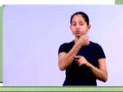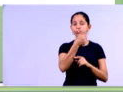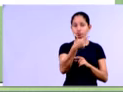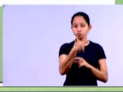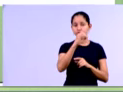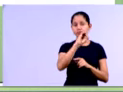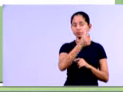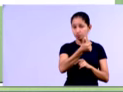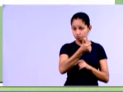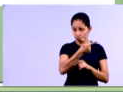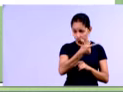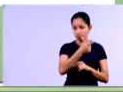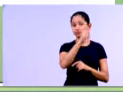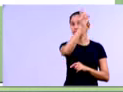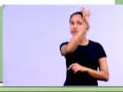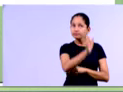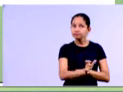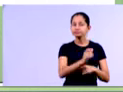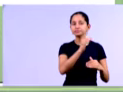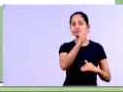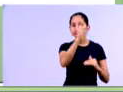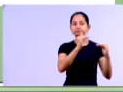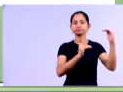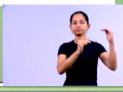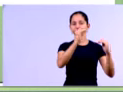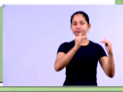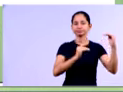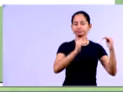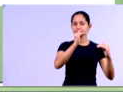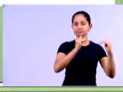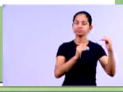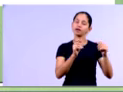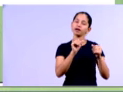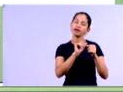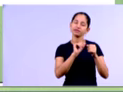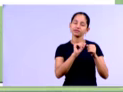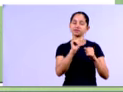disponibilidades foram maiores do que em 2012, né, na análise vertical.